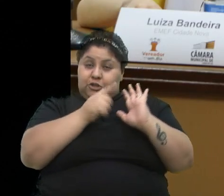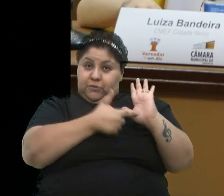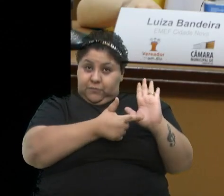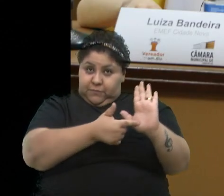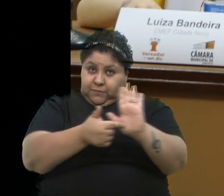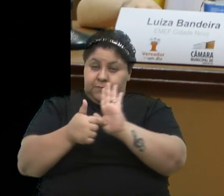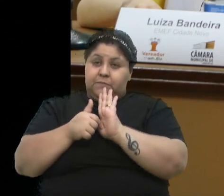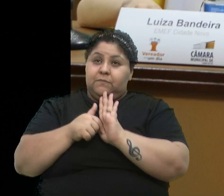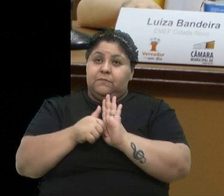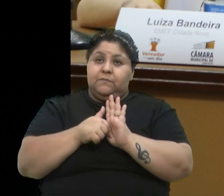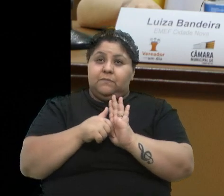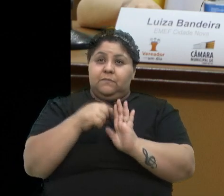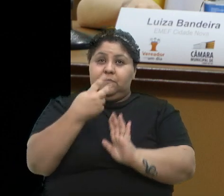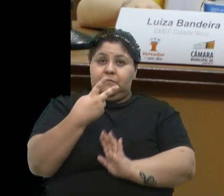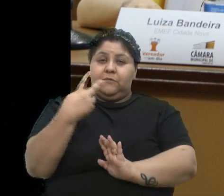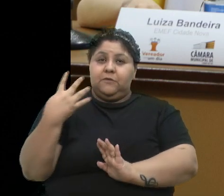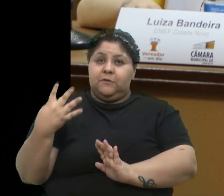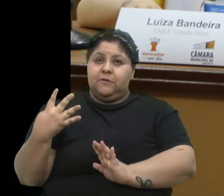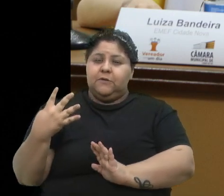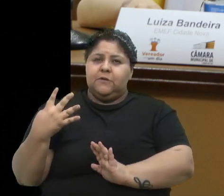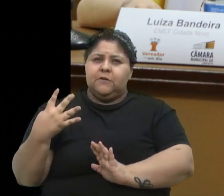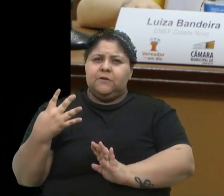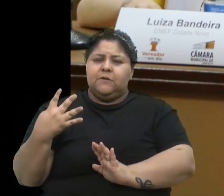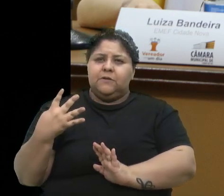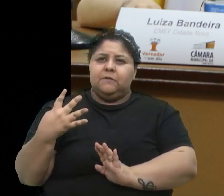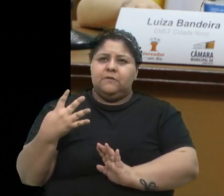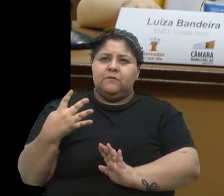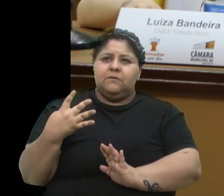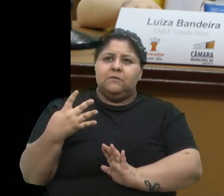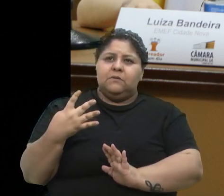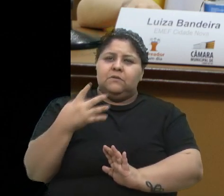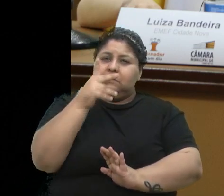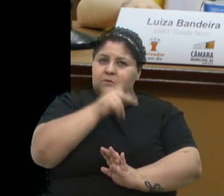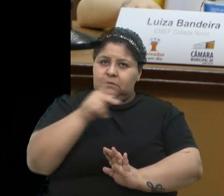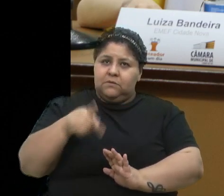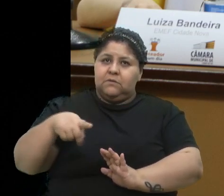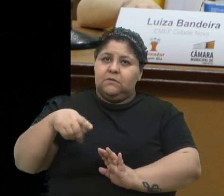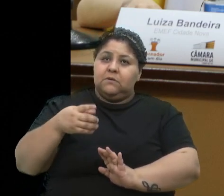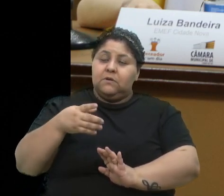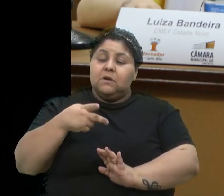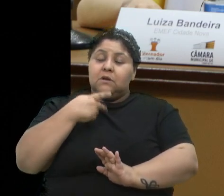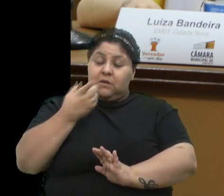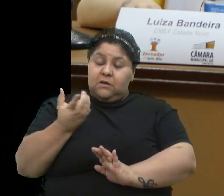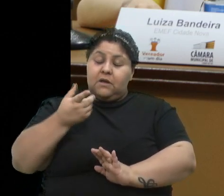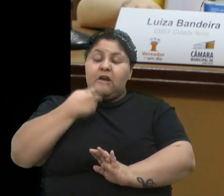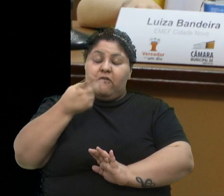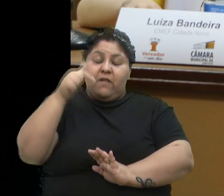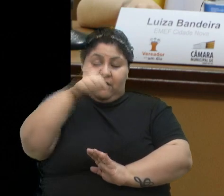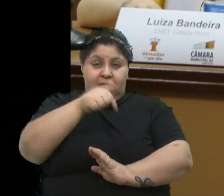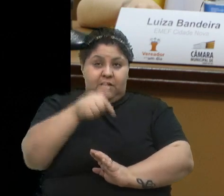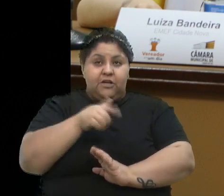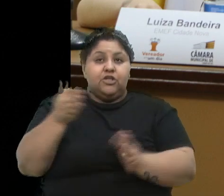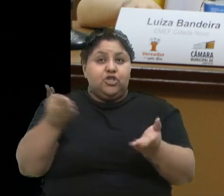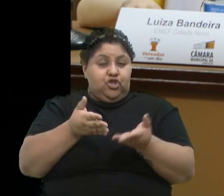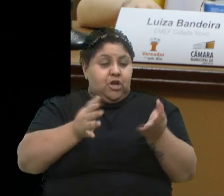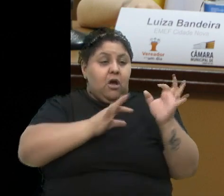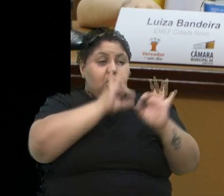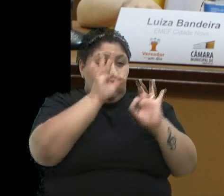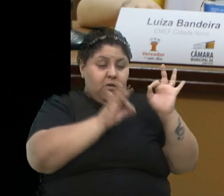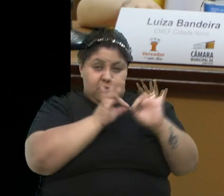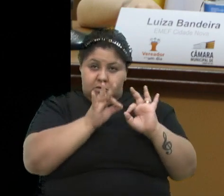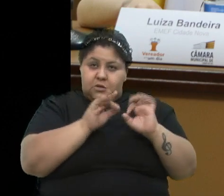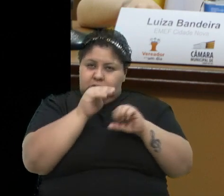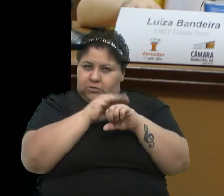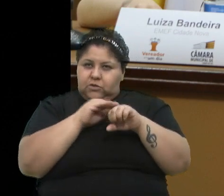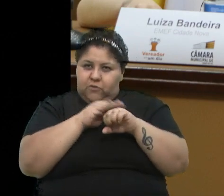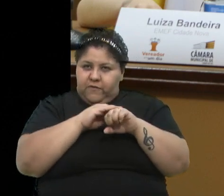de 24 proposições, e quero contar aqui aos colegas também, que a gente já organizou, estava conversando